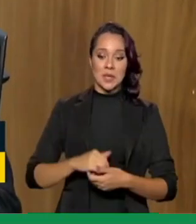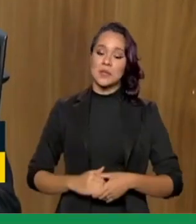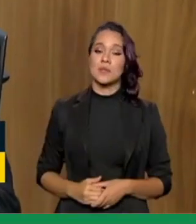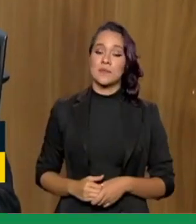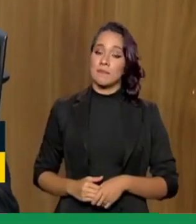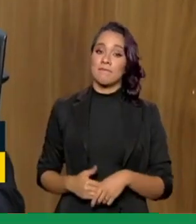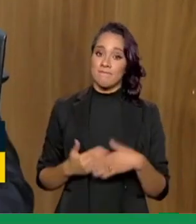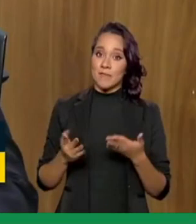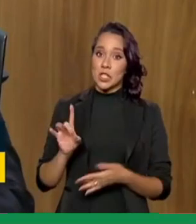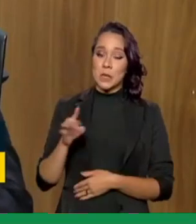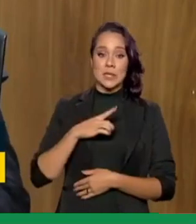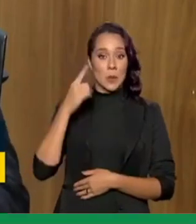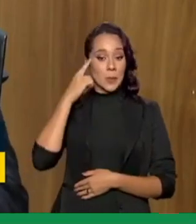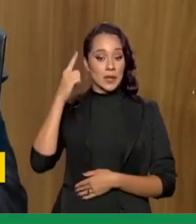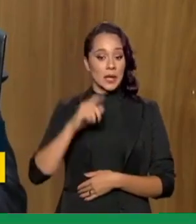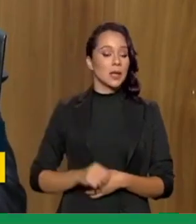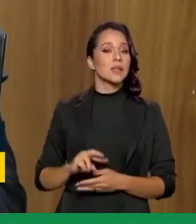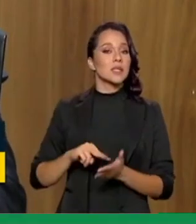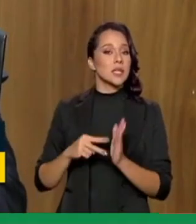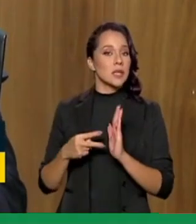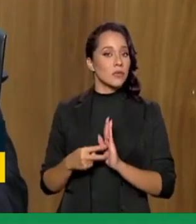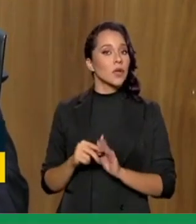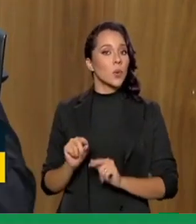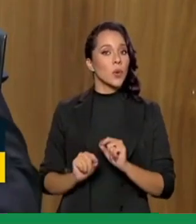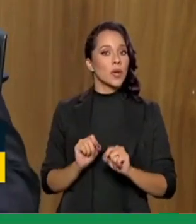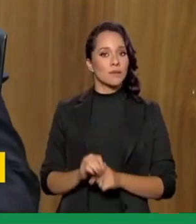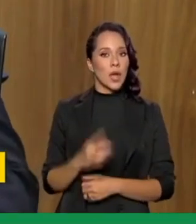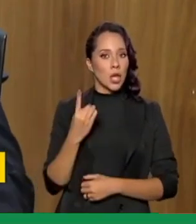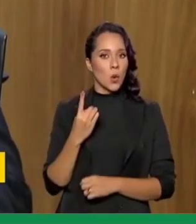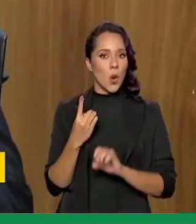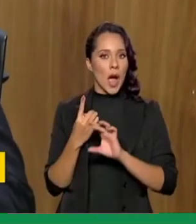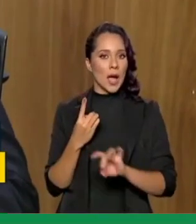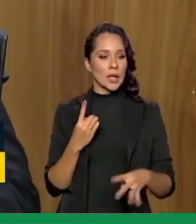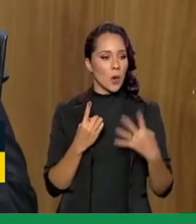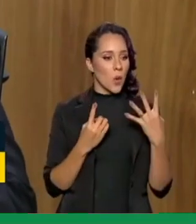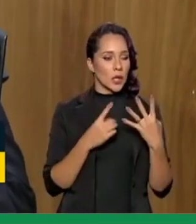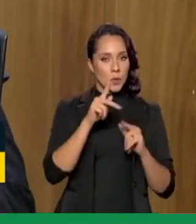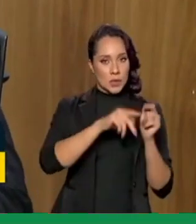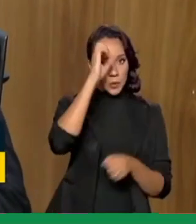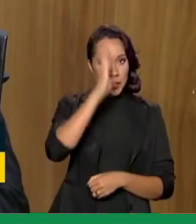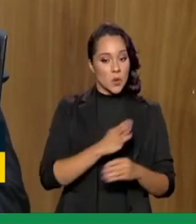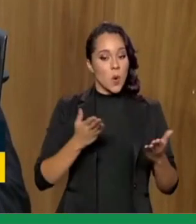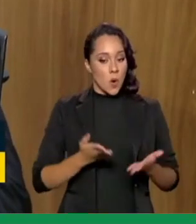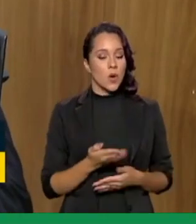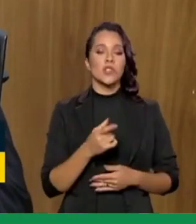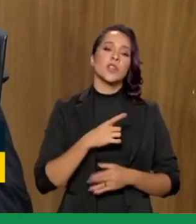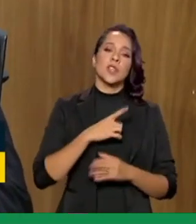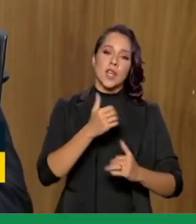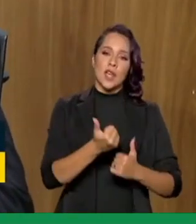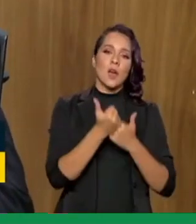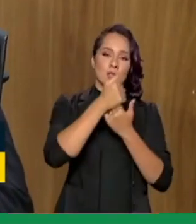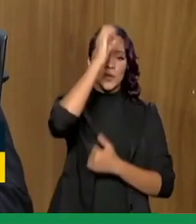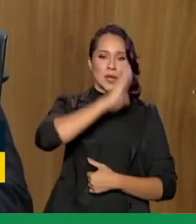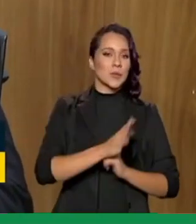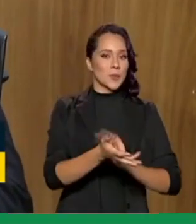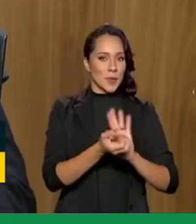Isso, pra você ter uma ideia, significa que um a cada quatro brasileiros, hoje, é beneficiário do Auxílio